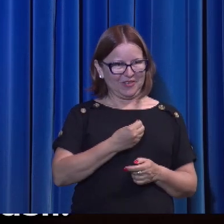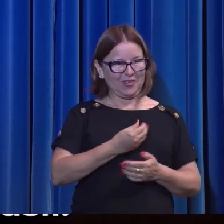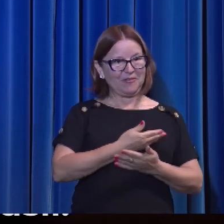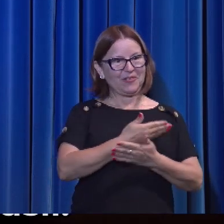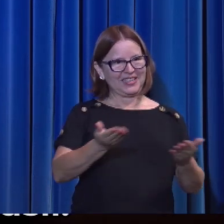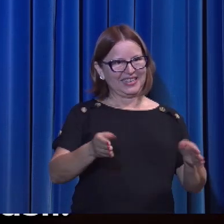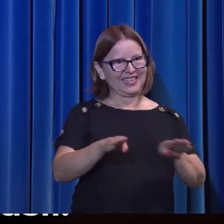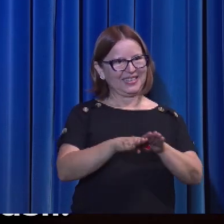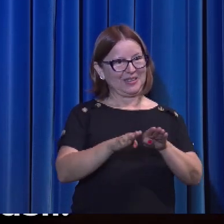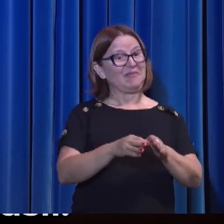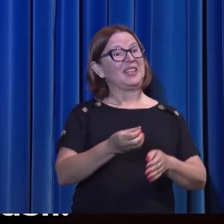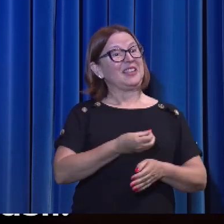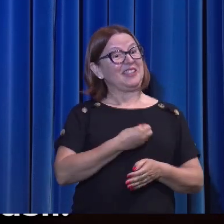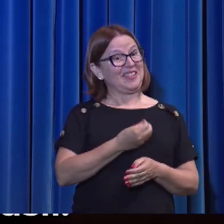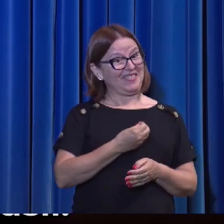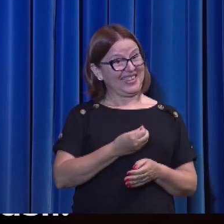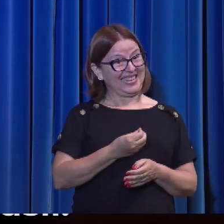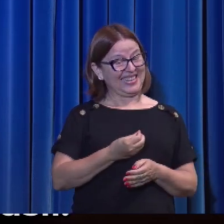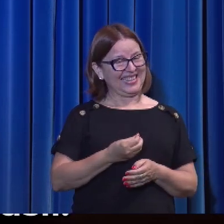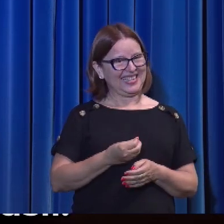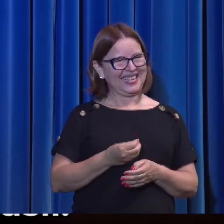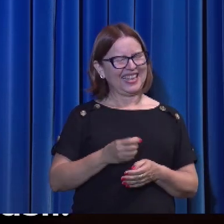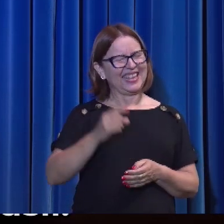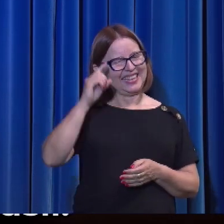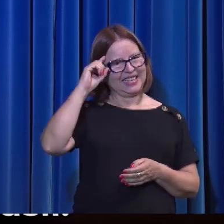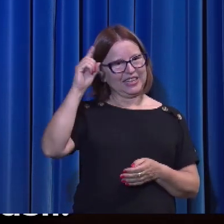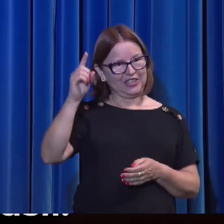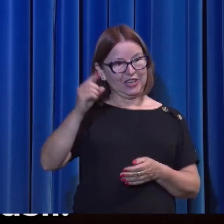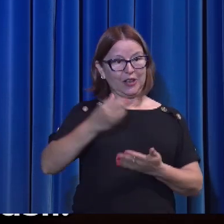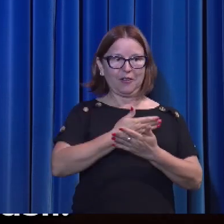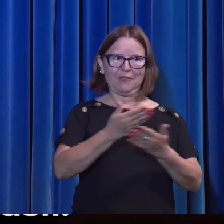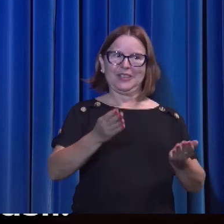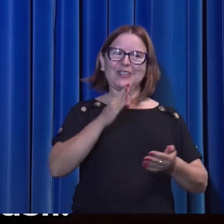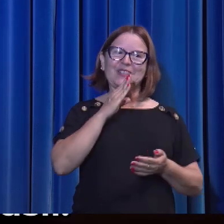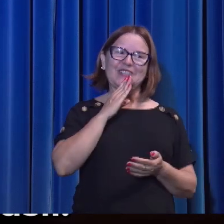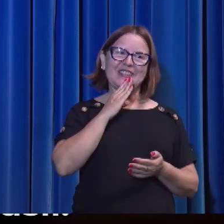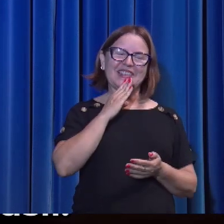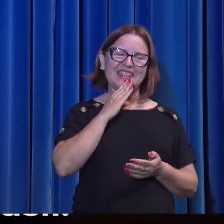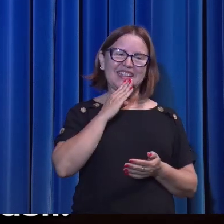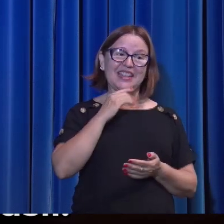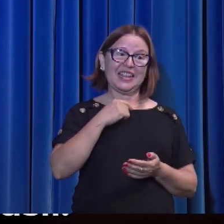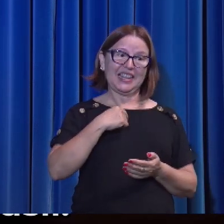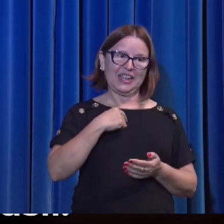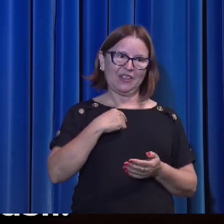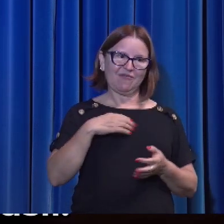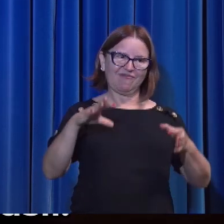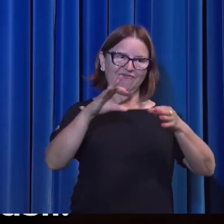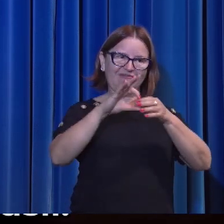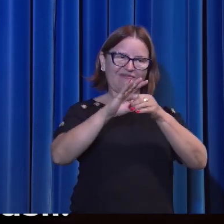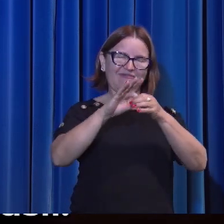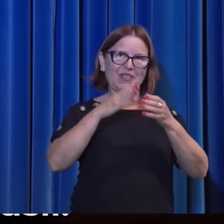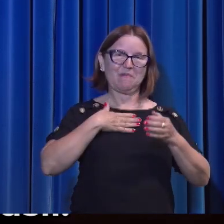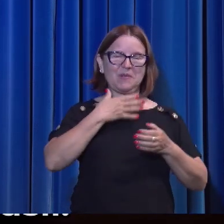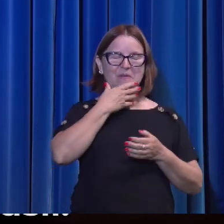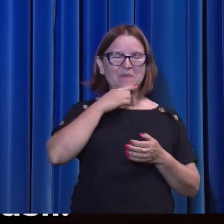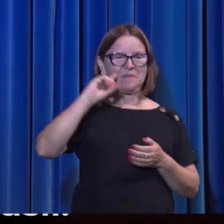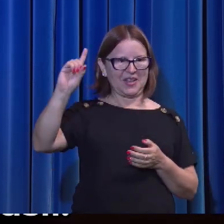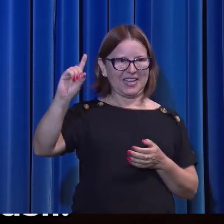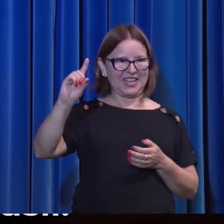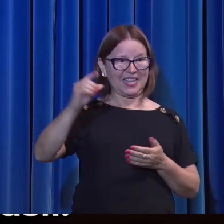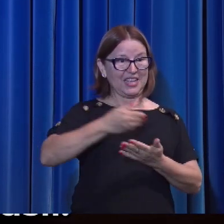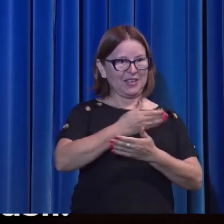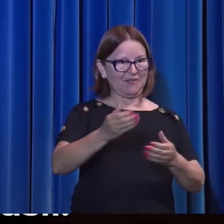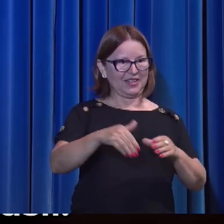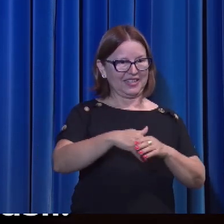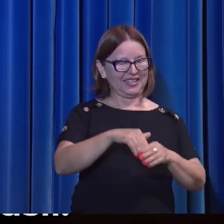vivereis. Naquele dia, vós conhecereis que eu estou em meu Pai, e vós em mim,